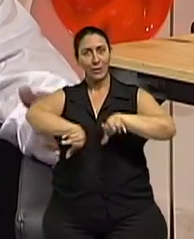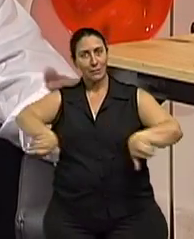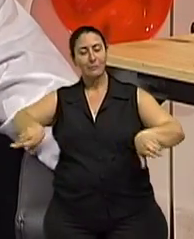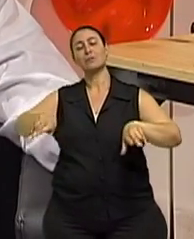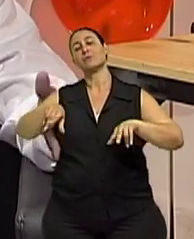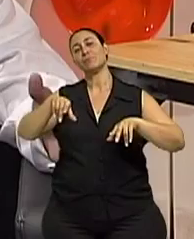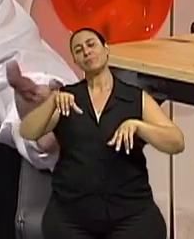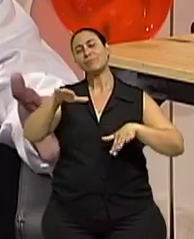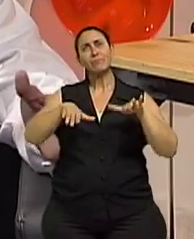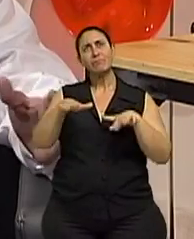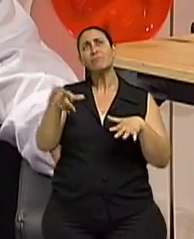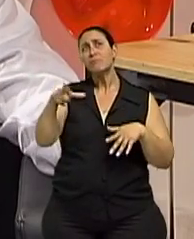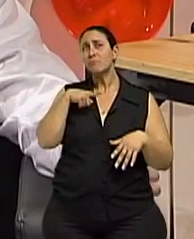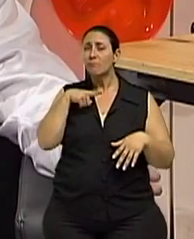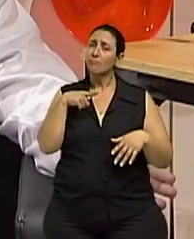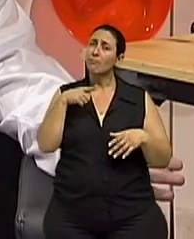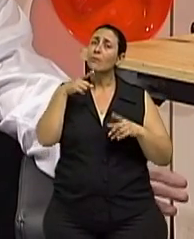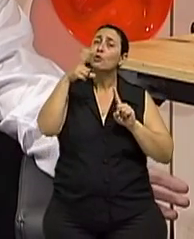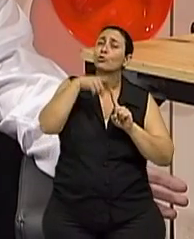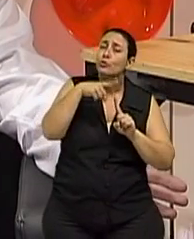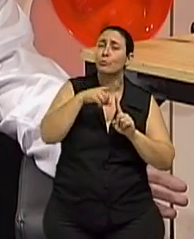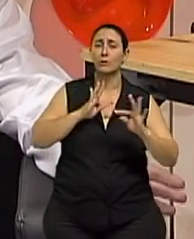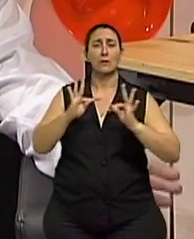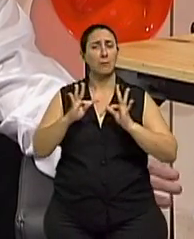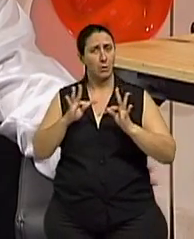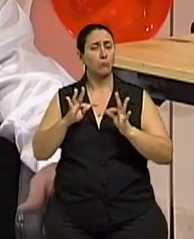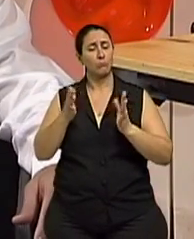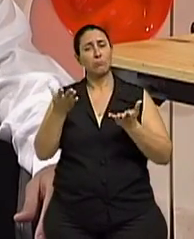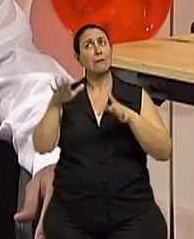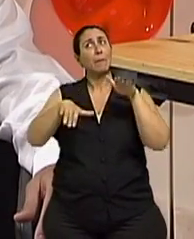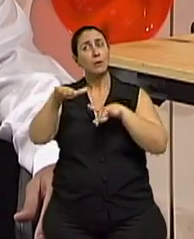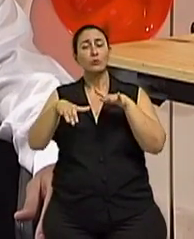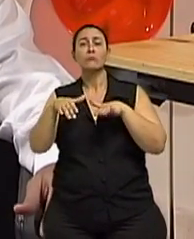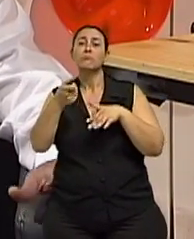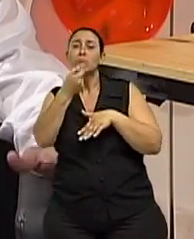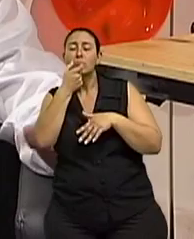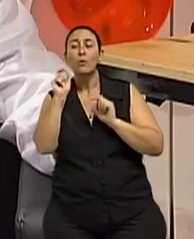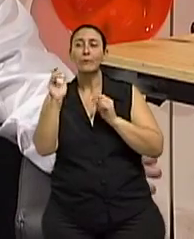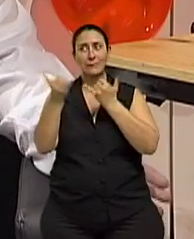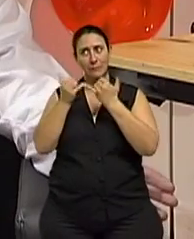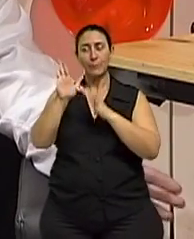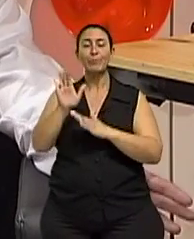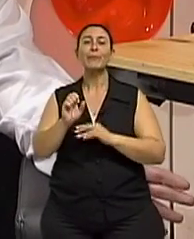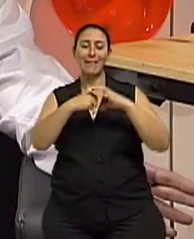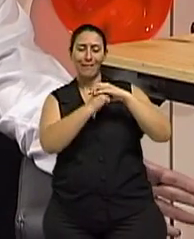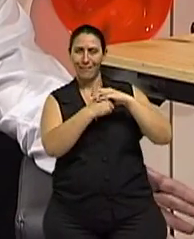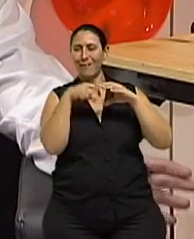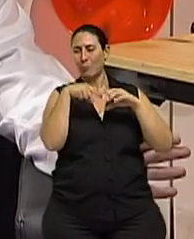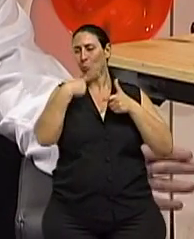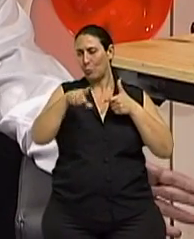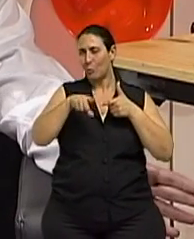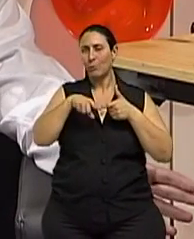isso aí muitas vezes também determina o tipo de tratamento que a gente vai fazer. Ah, perfeito. Excelente. Então, por exemplo, se a artrose é uma artrose muito